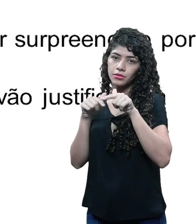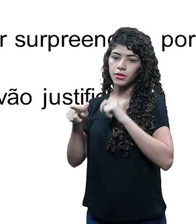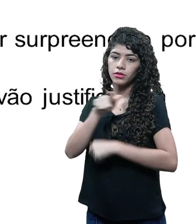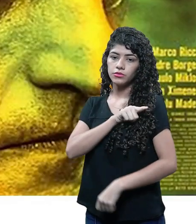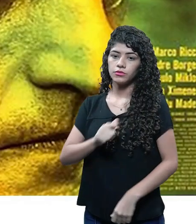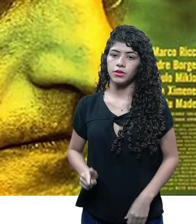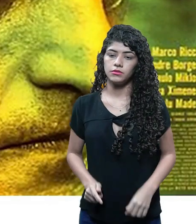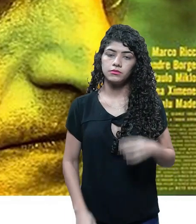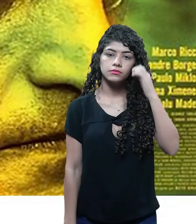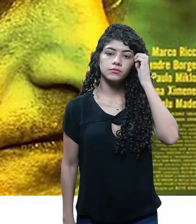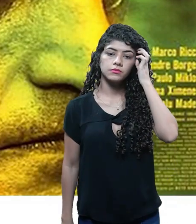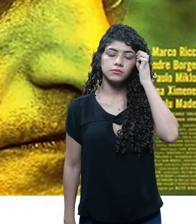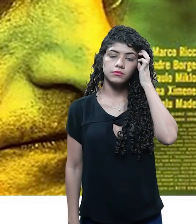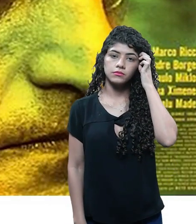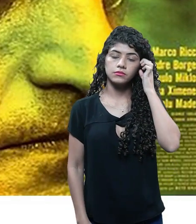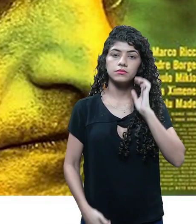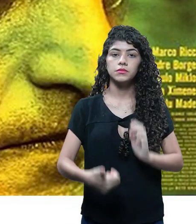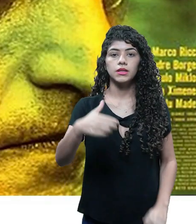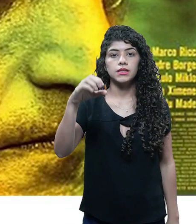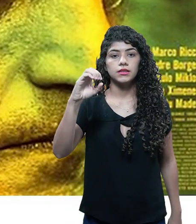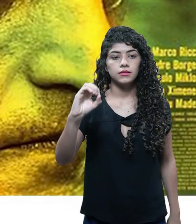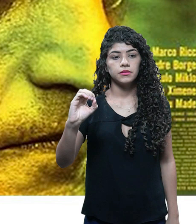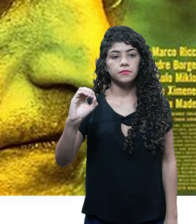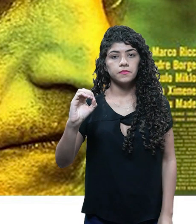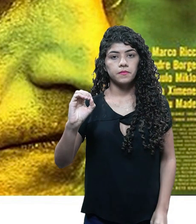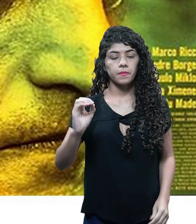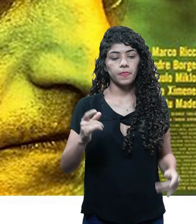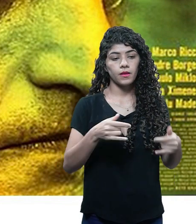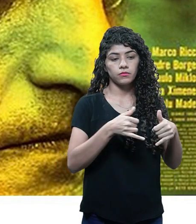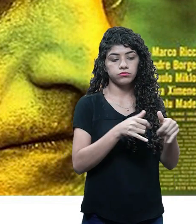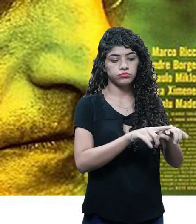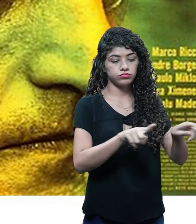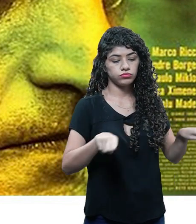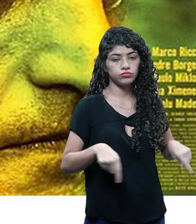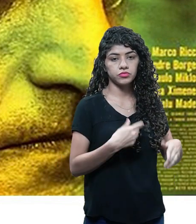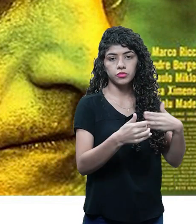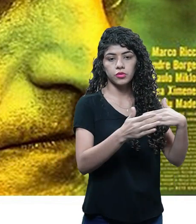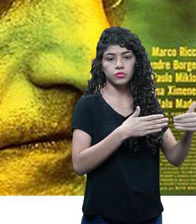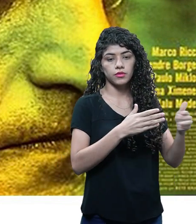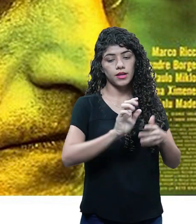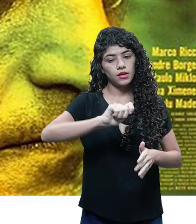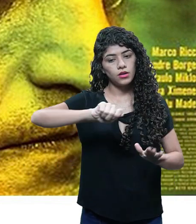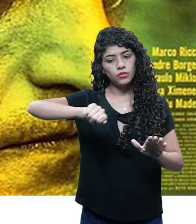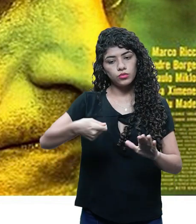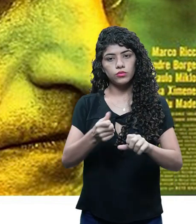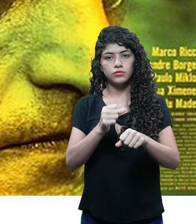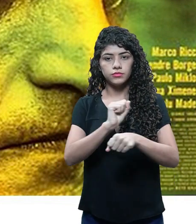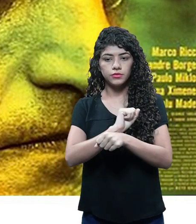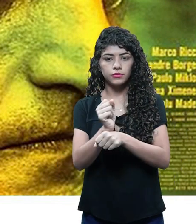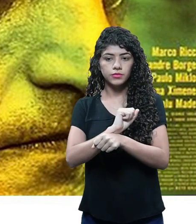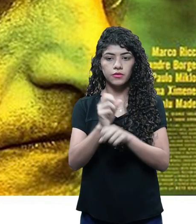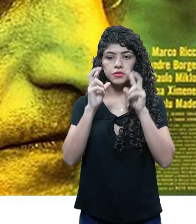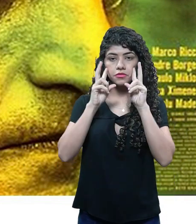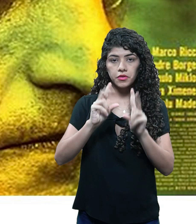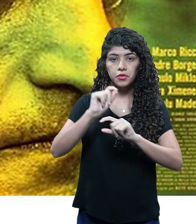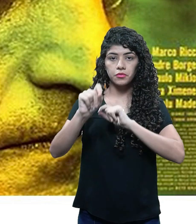para o governo. A cena dez. Num estacionamento qualquer, Estevam liga o carro e vemos